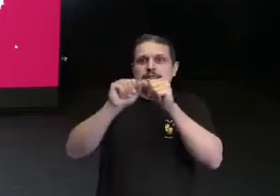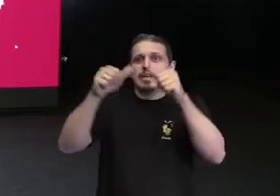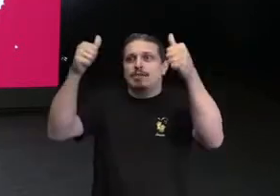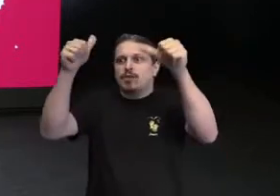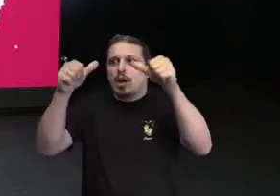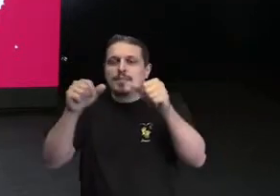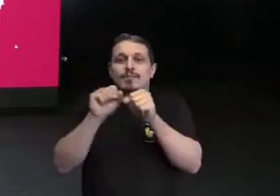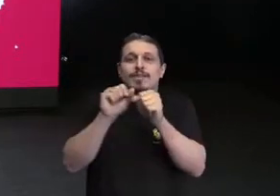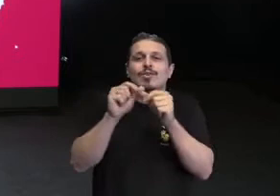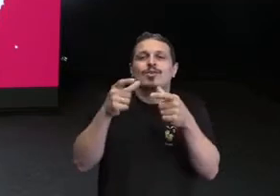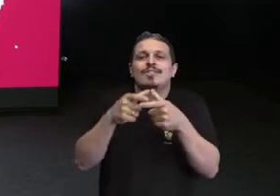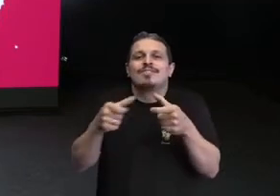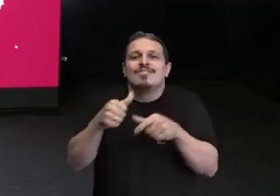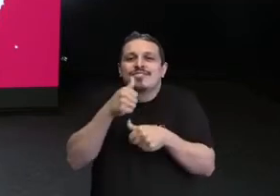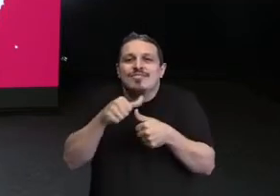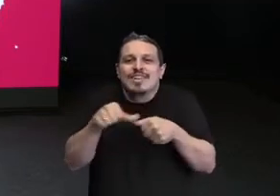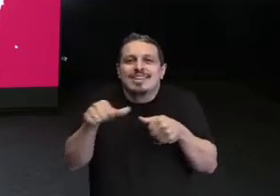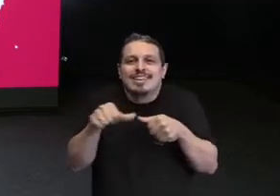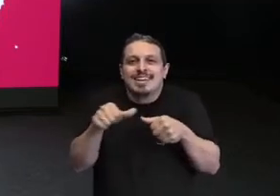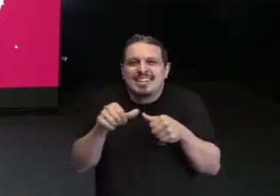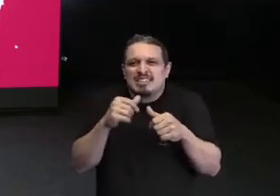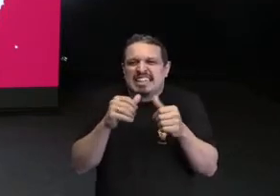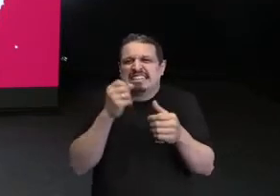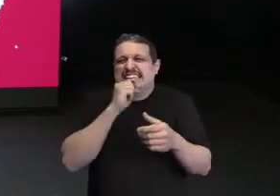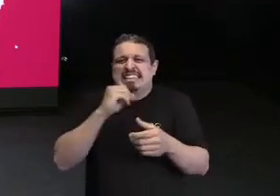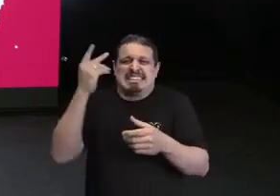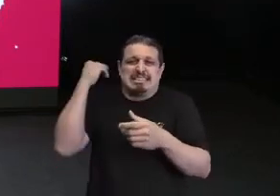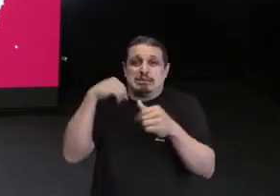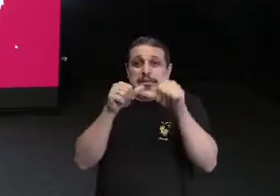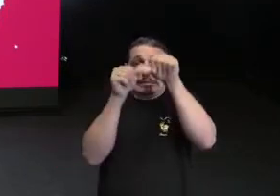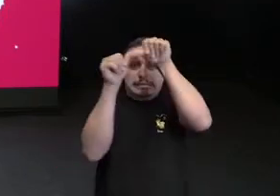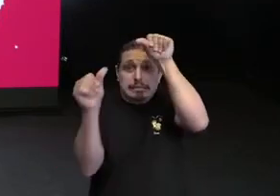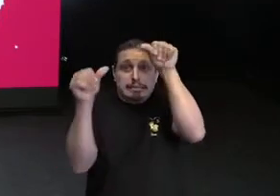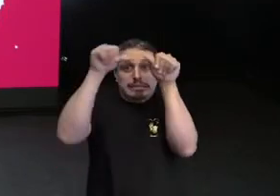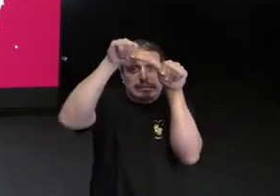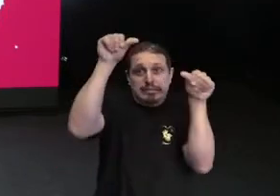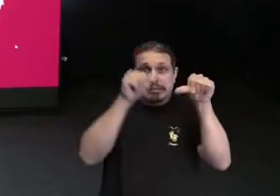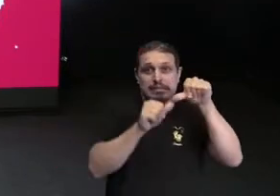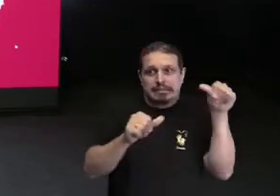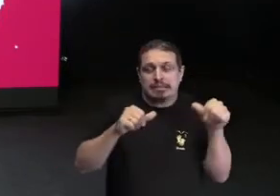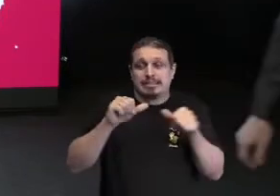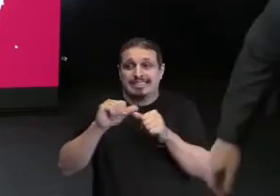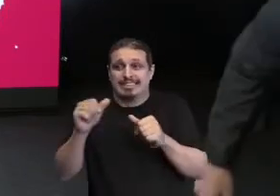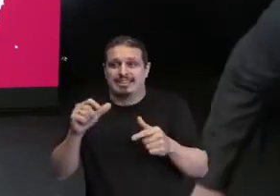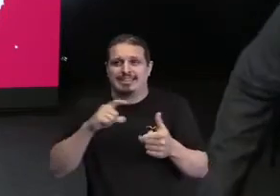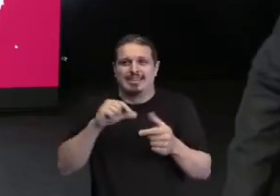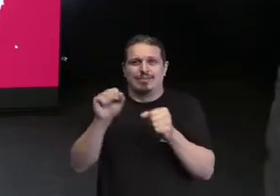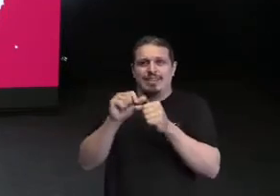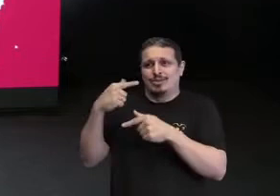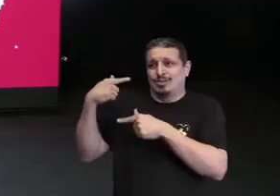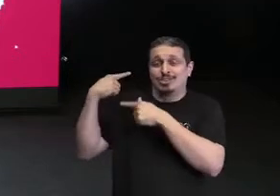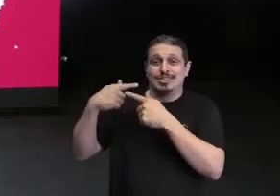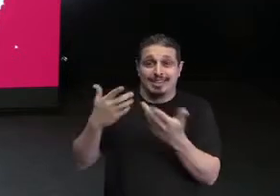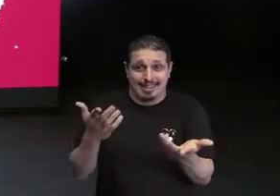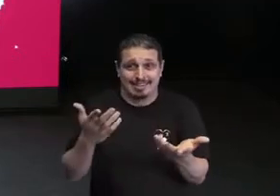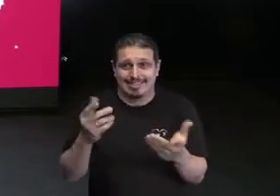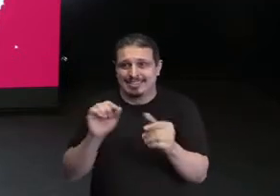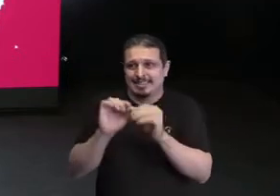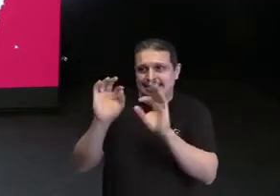a geração Z, não deve saber o que é. A minha que é a Millennium sabe.